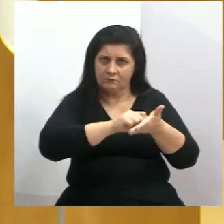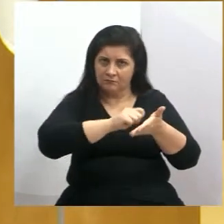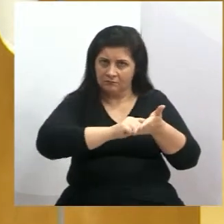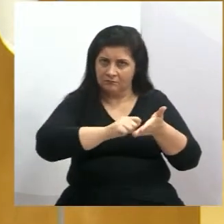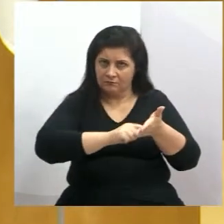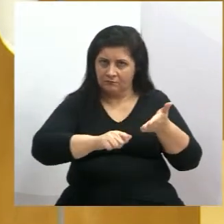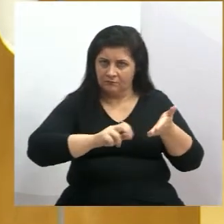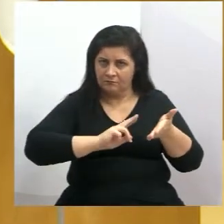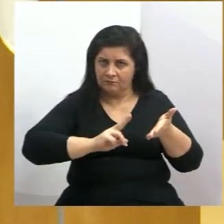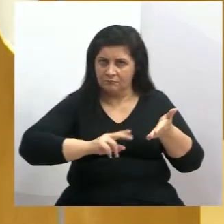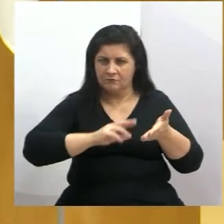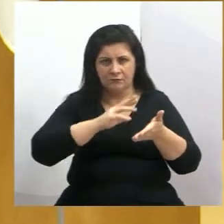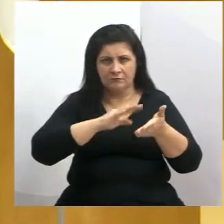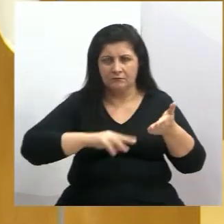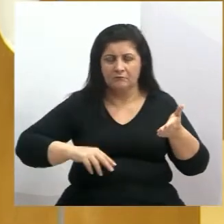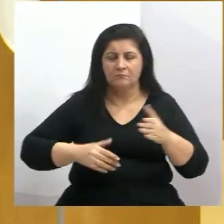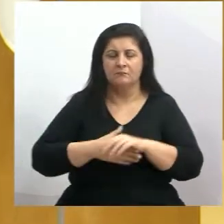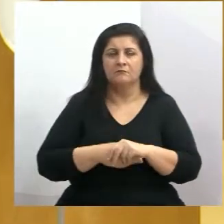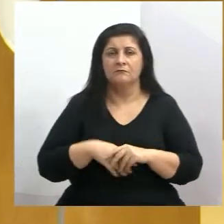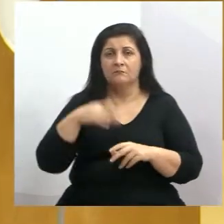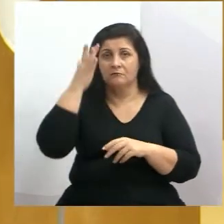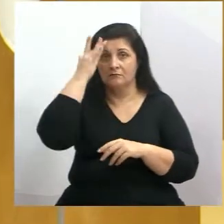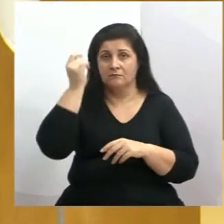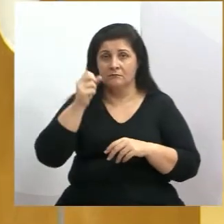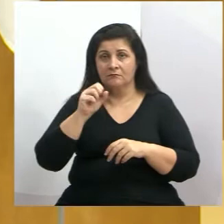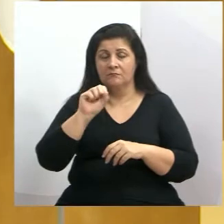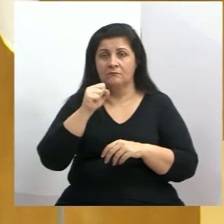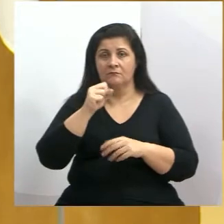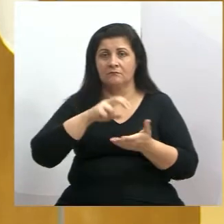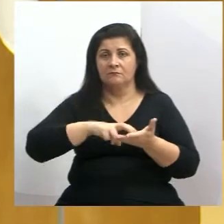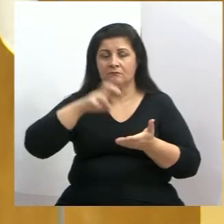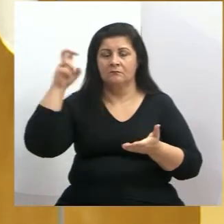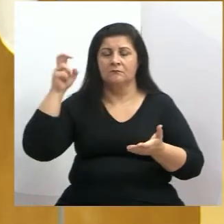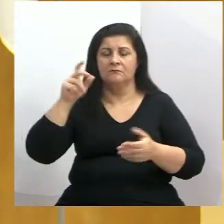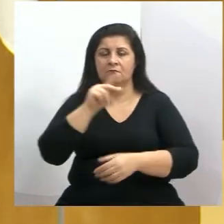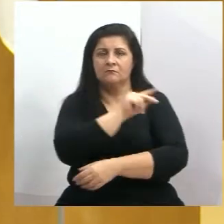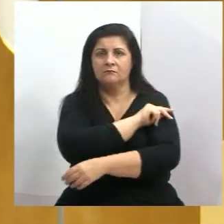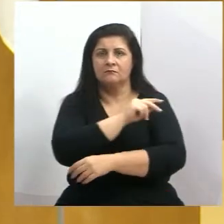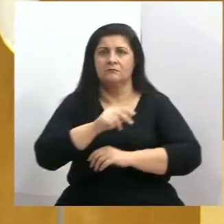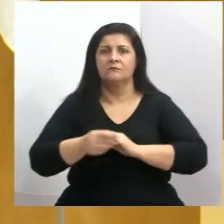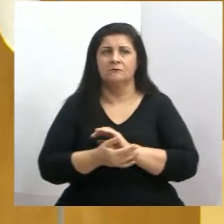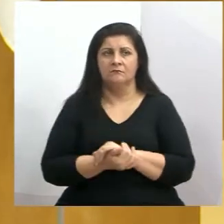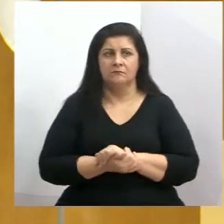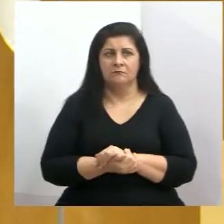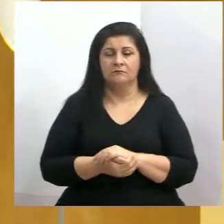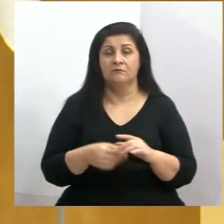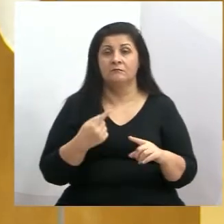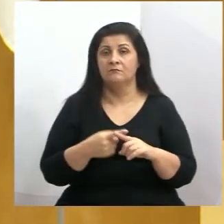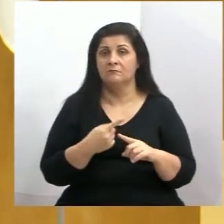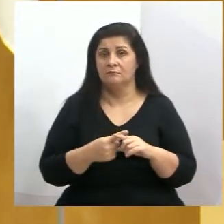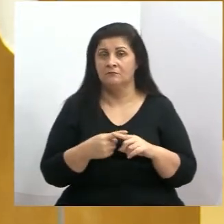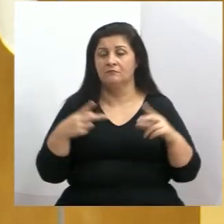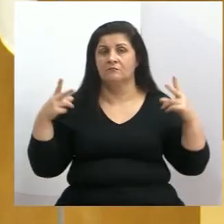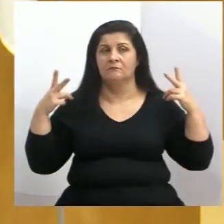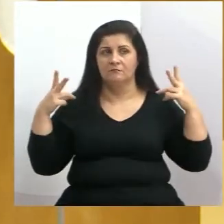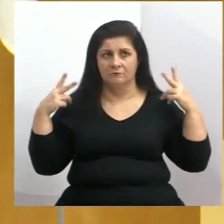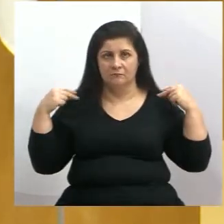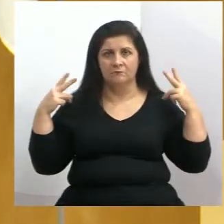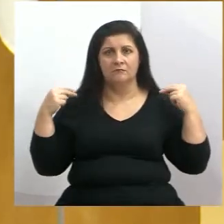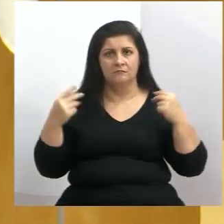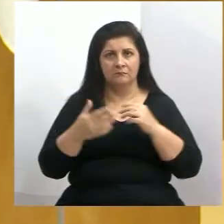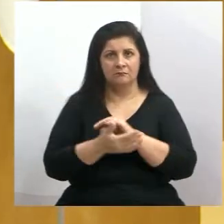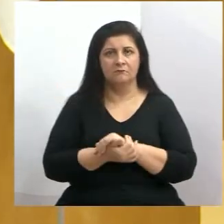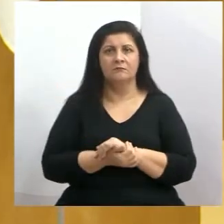formulário, para tratar amanhã, a partir das 8 horas, tomando a vacina, porque a gente entende que os motoristas de ônibus